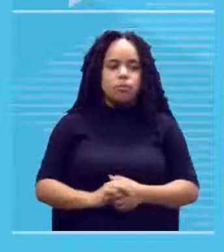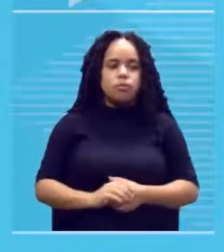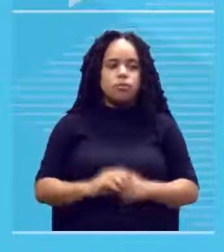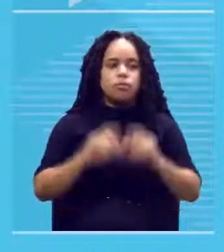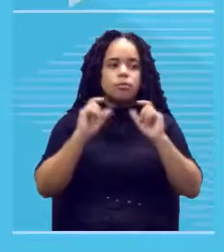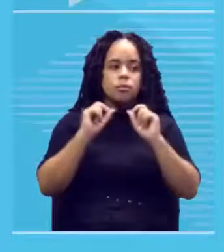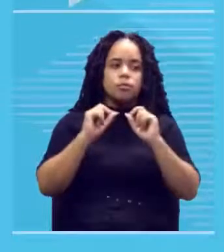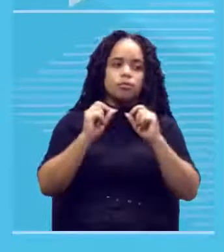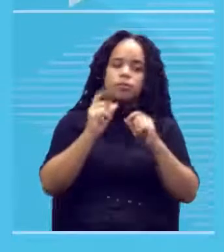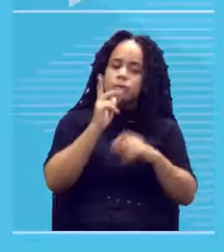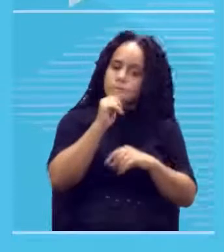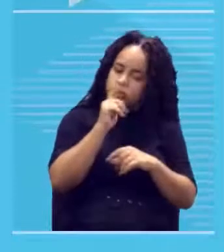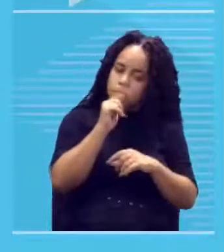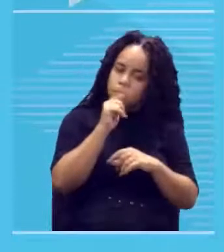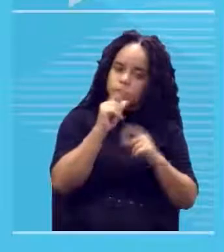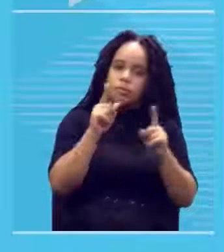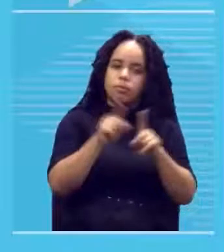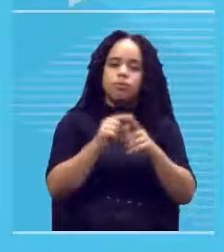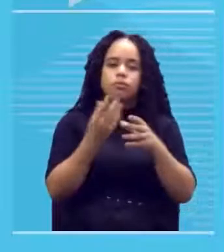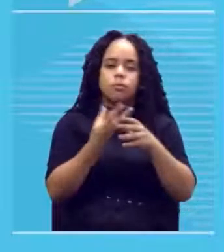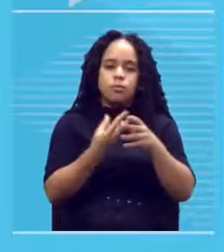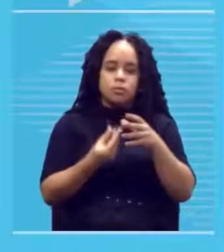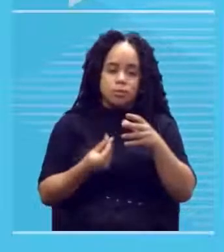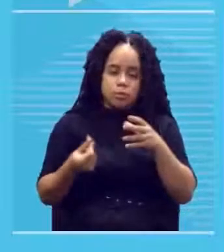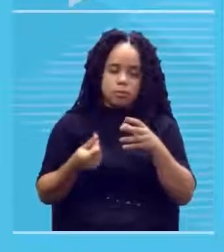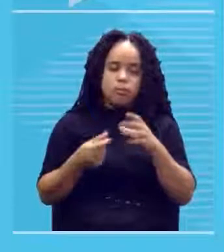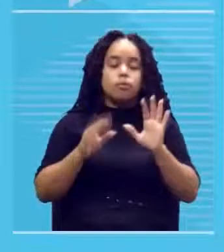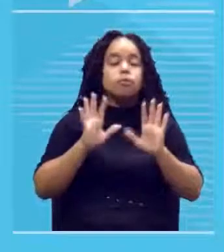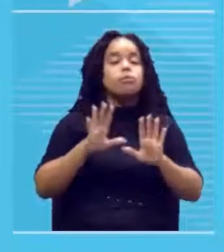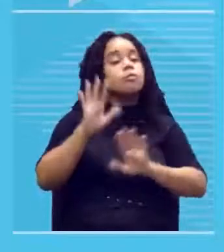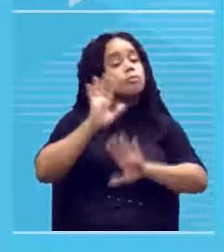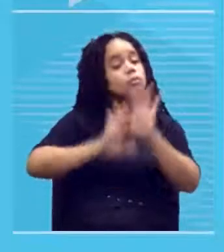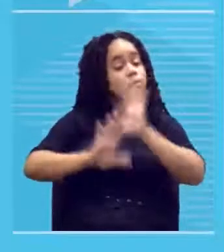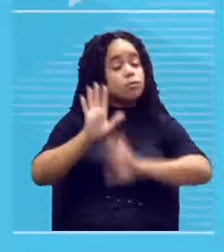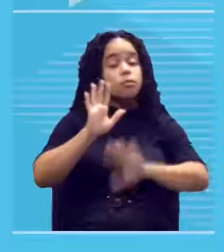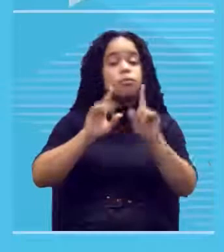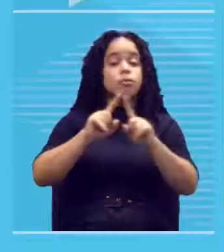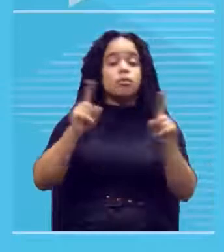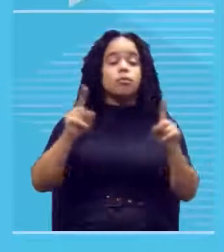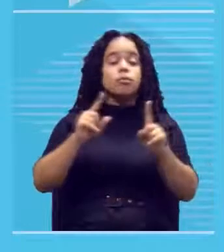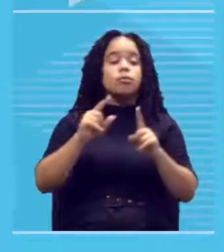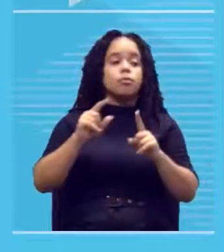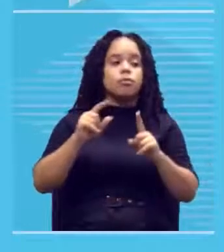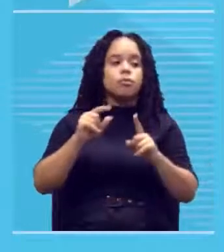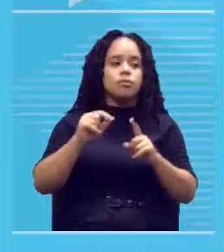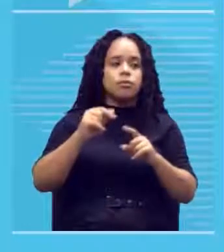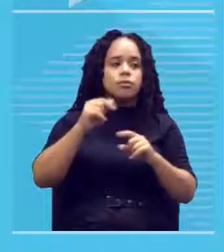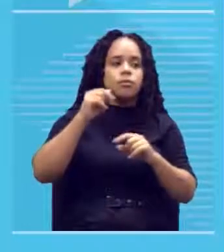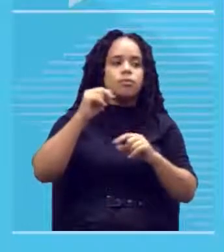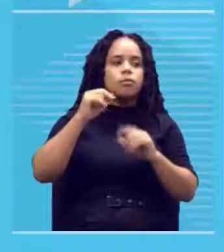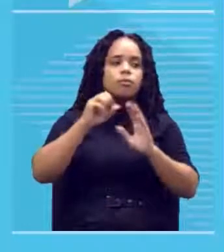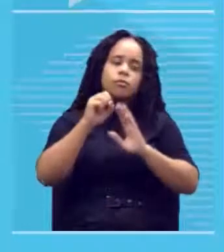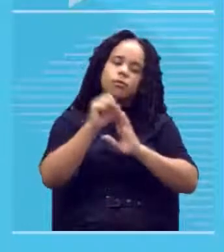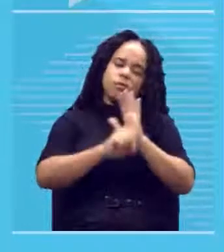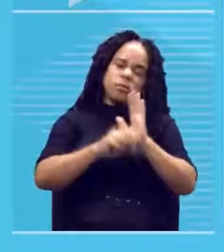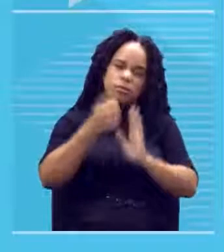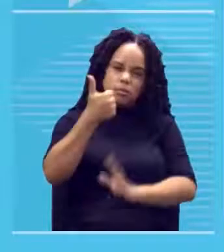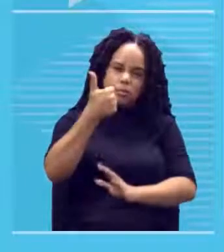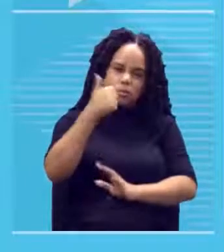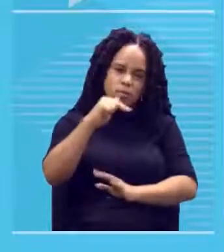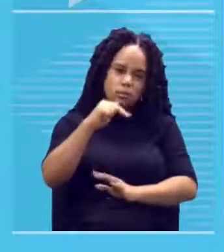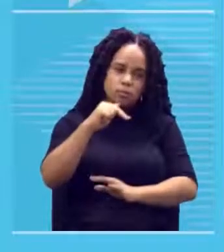que? com água a raiz com solventes mas com muito cuidado só que o pessoal foi usar os primeiros no século XVII